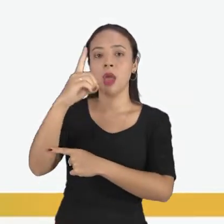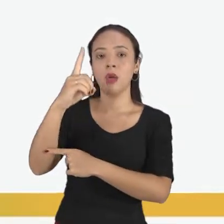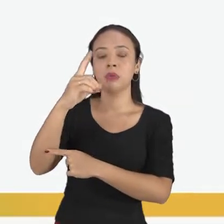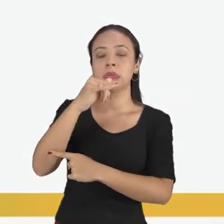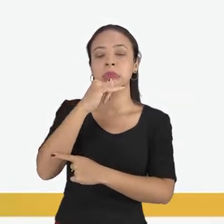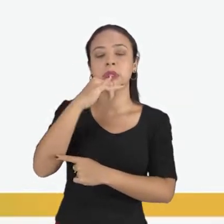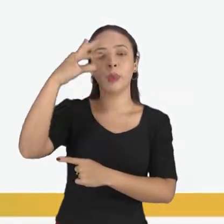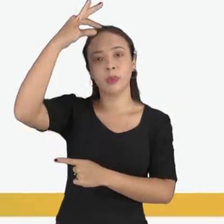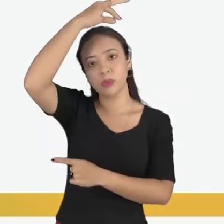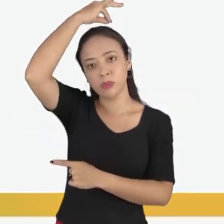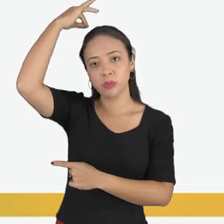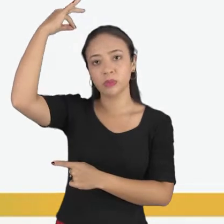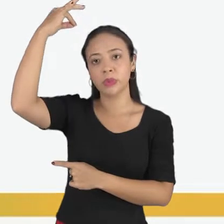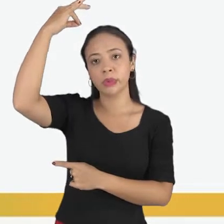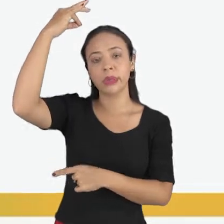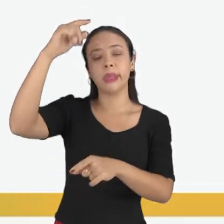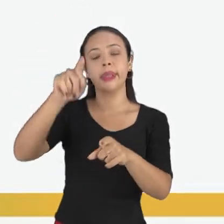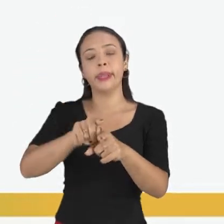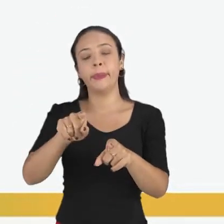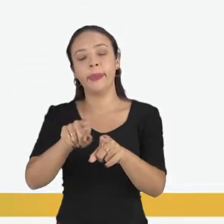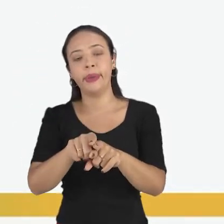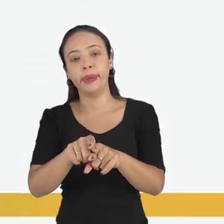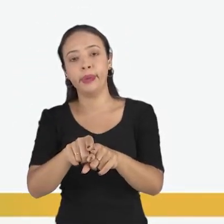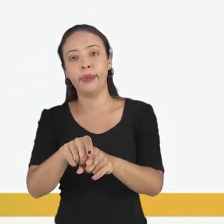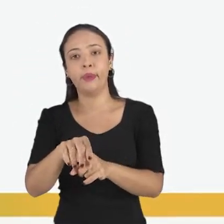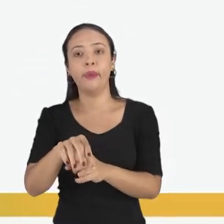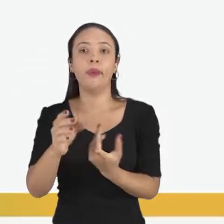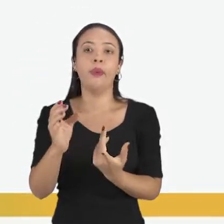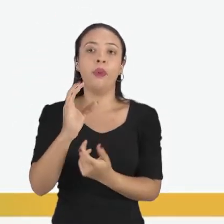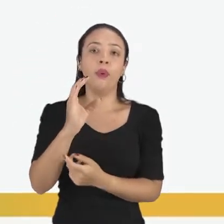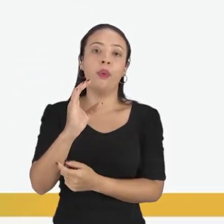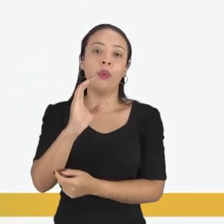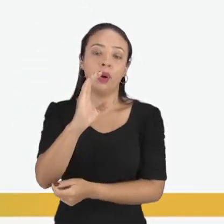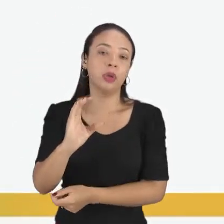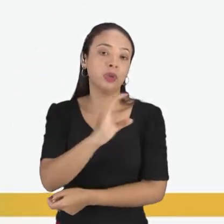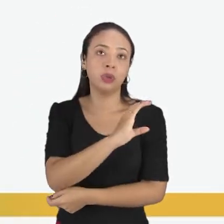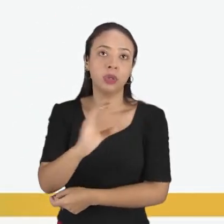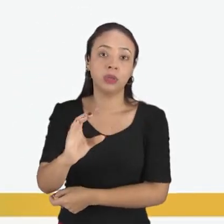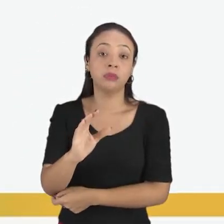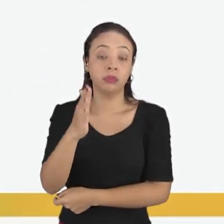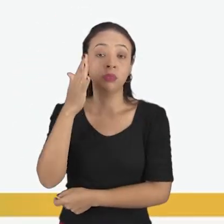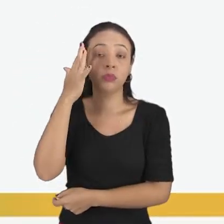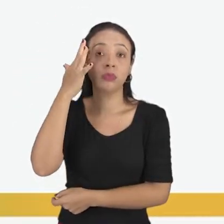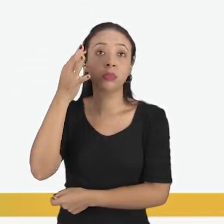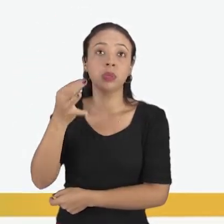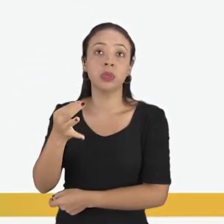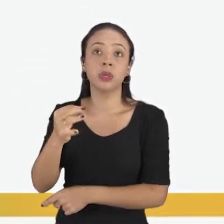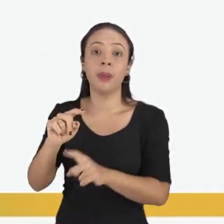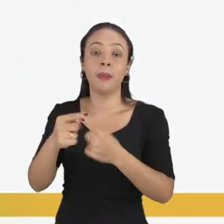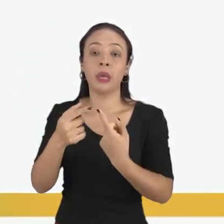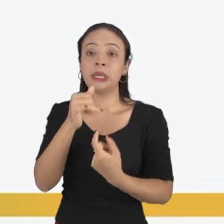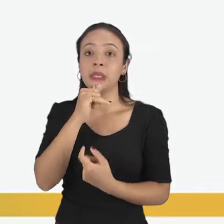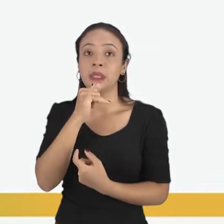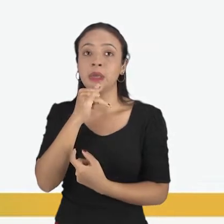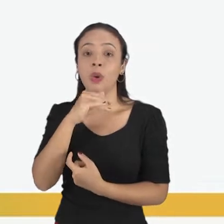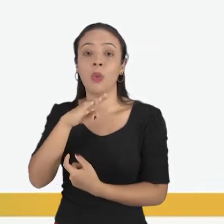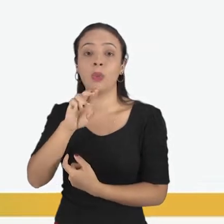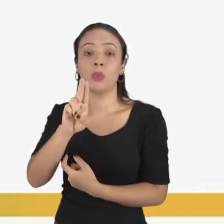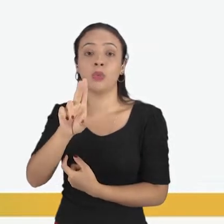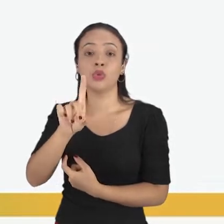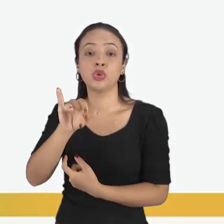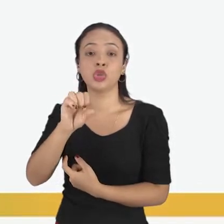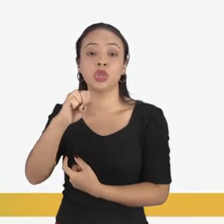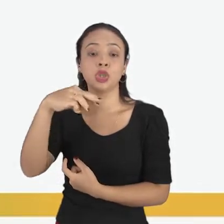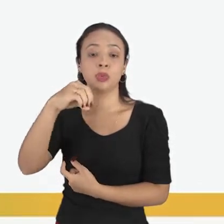catolicismo, os protestantes, o cristianismo no modo geral vai entender, mas o budismo já entende de outra maneira, o